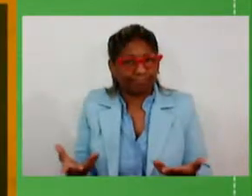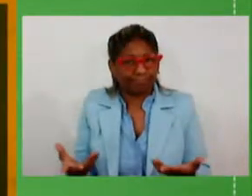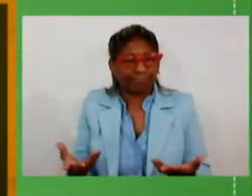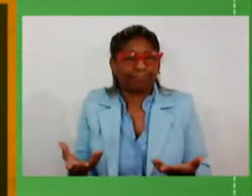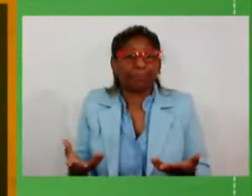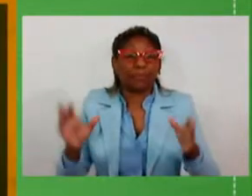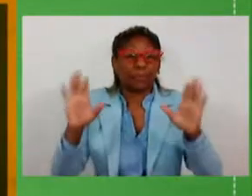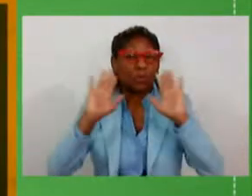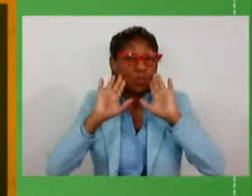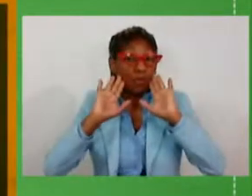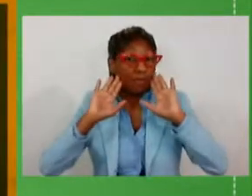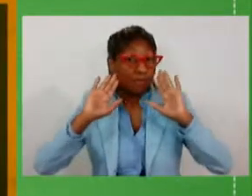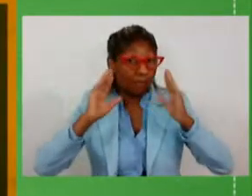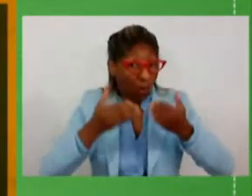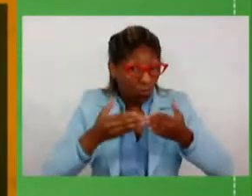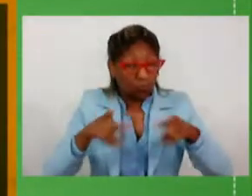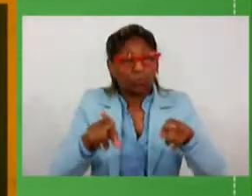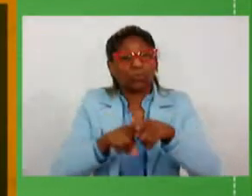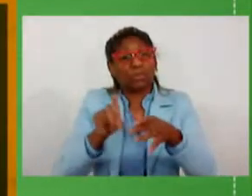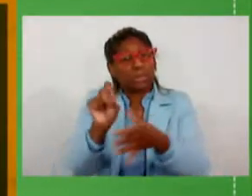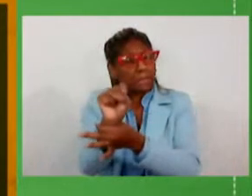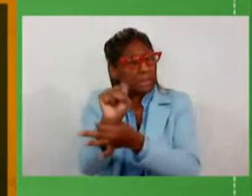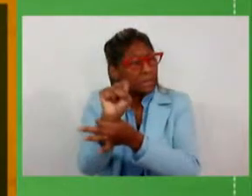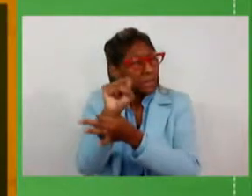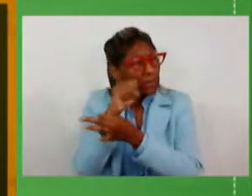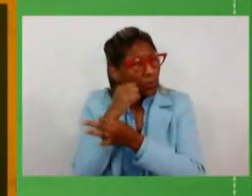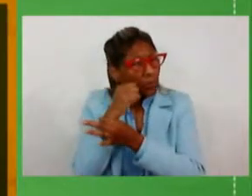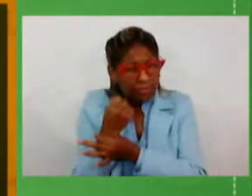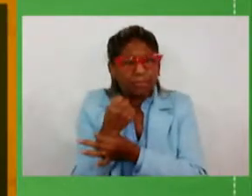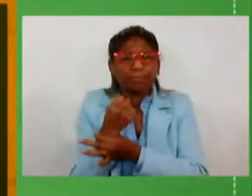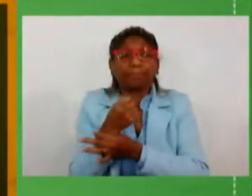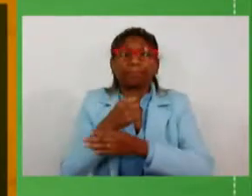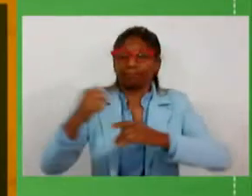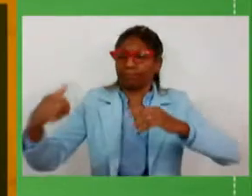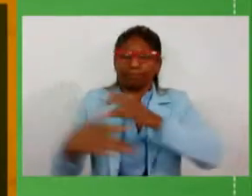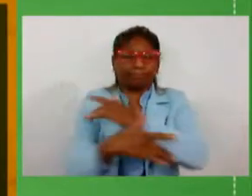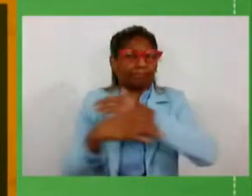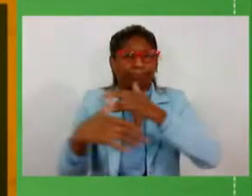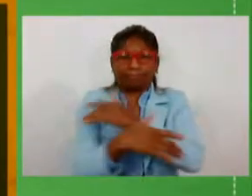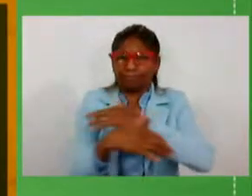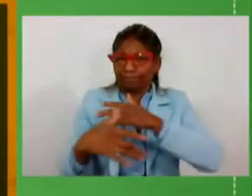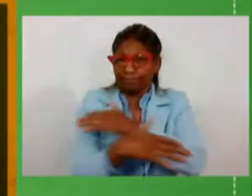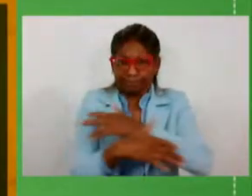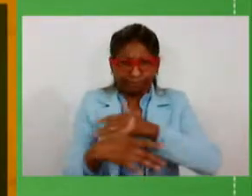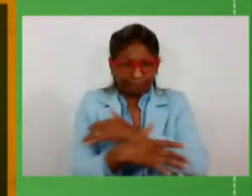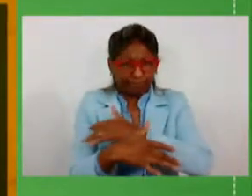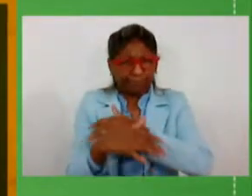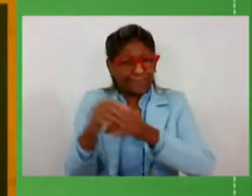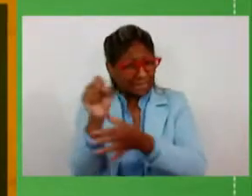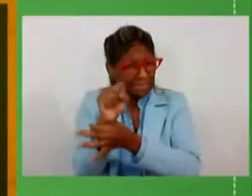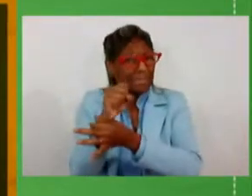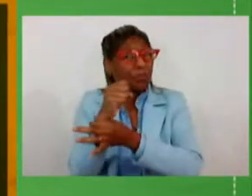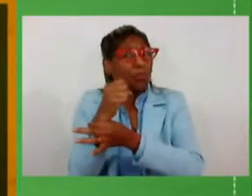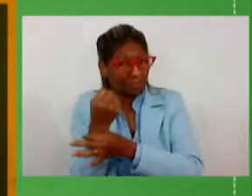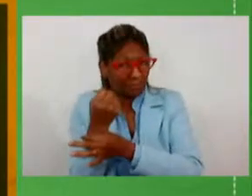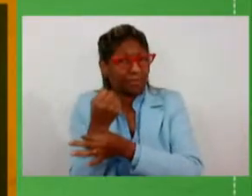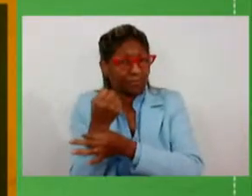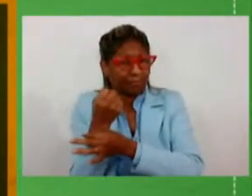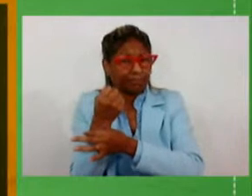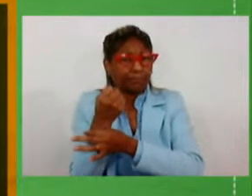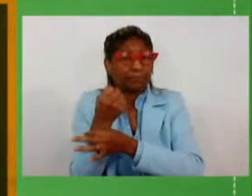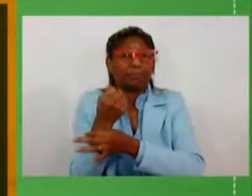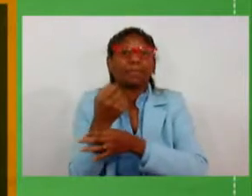foco e mais segurança, duplicação de rodovias oferecem mais segurança para quem